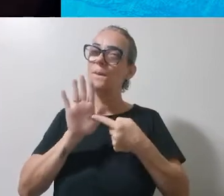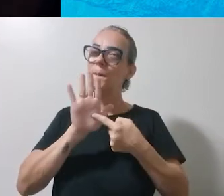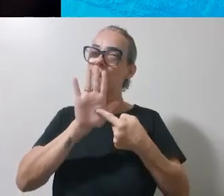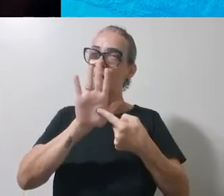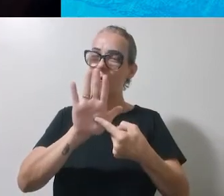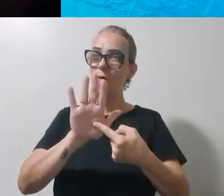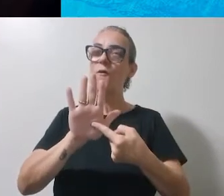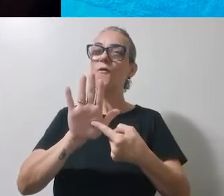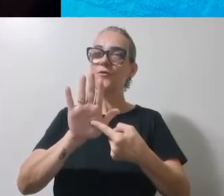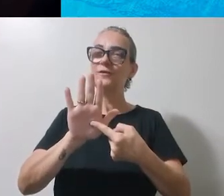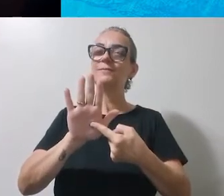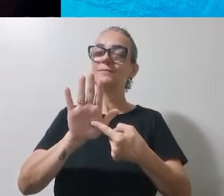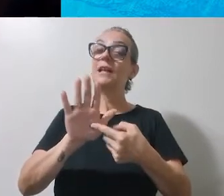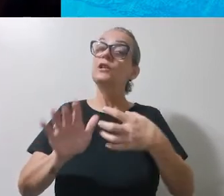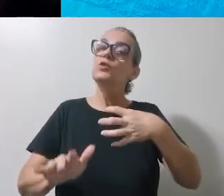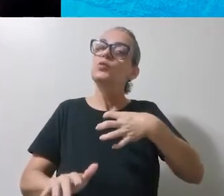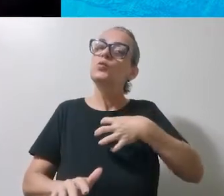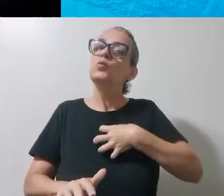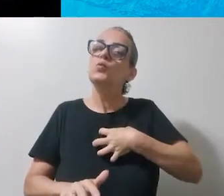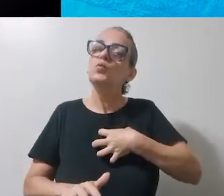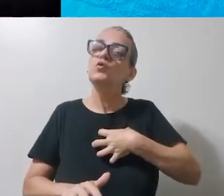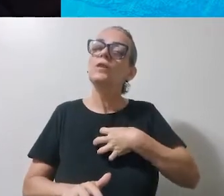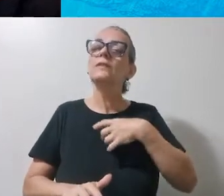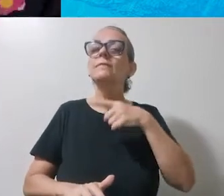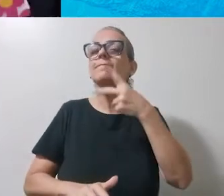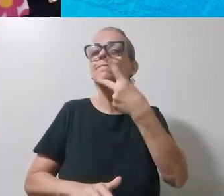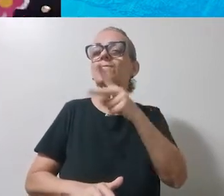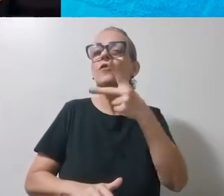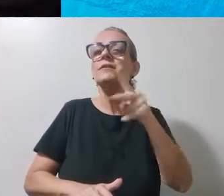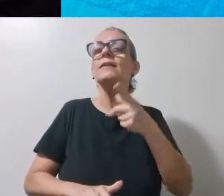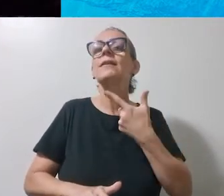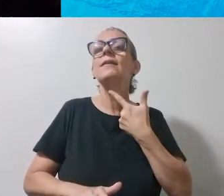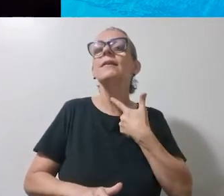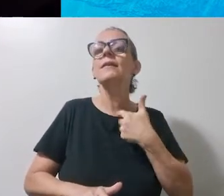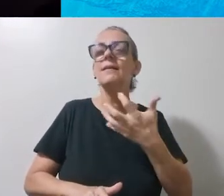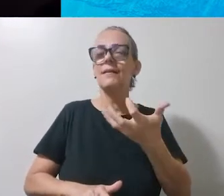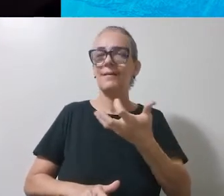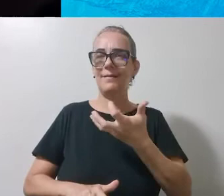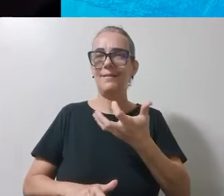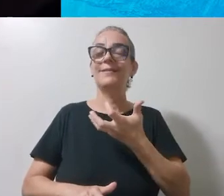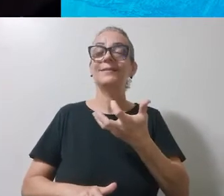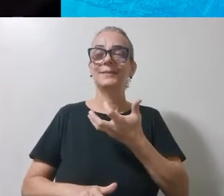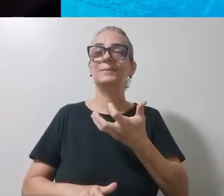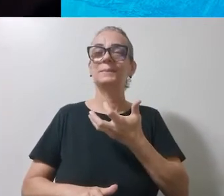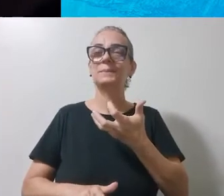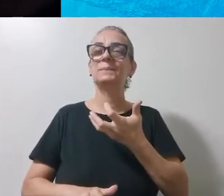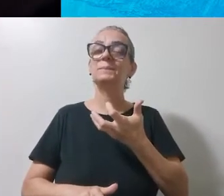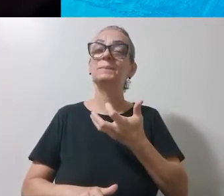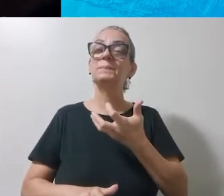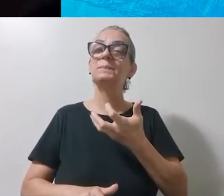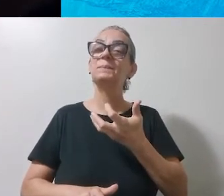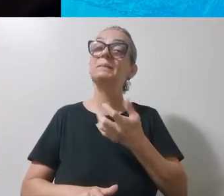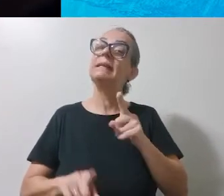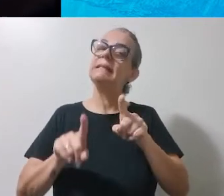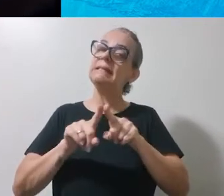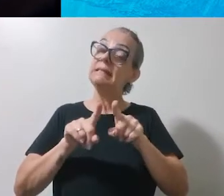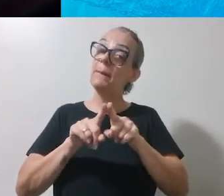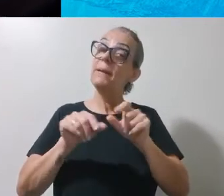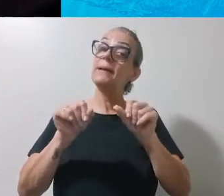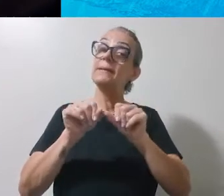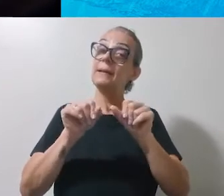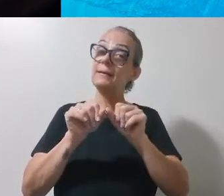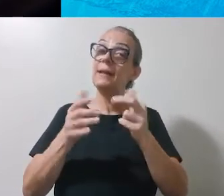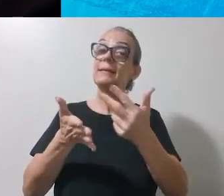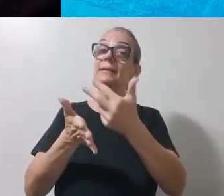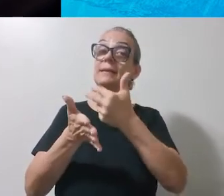mas do jeitinho que vocês quiserem. E pus algumas bolinhas